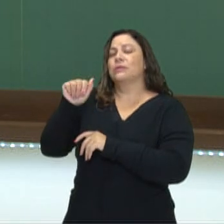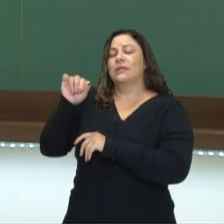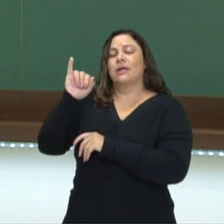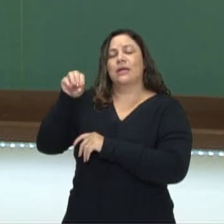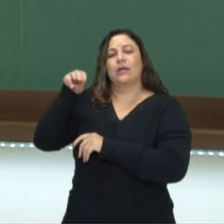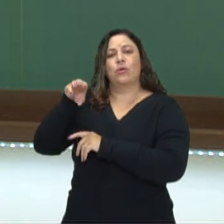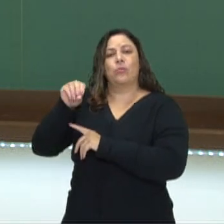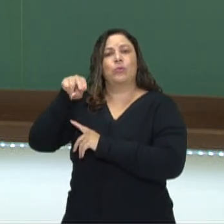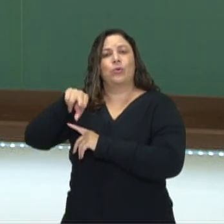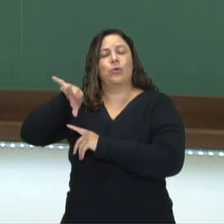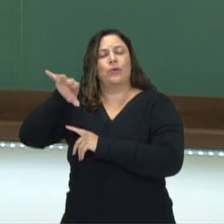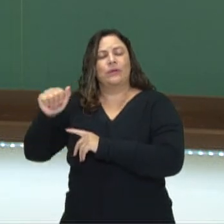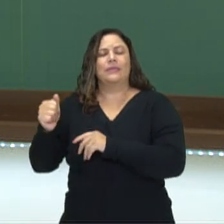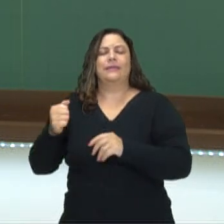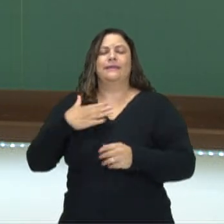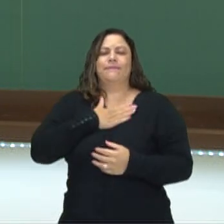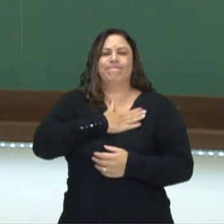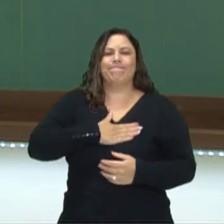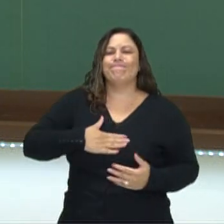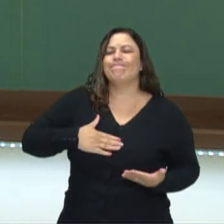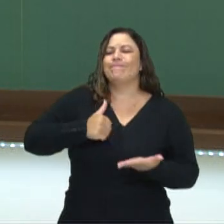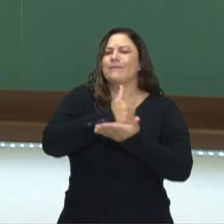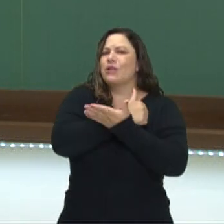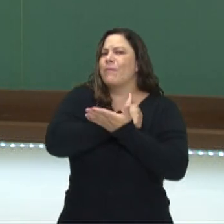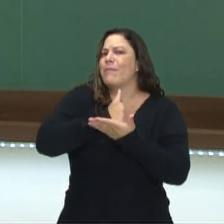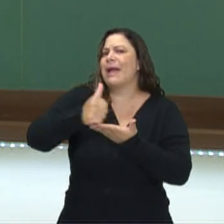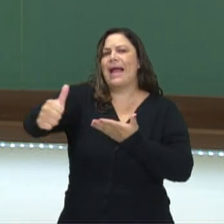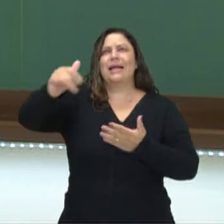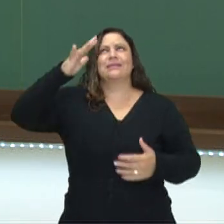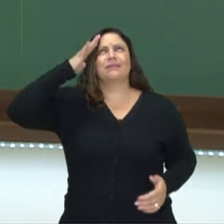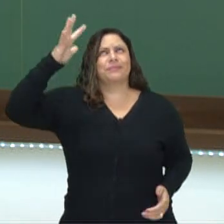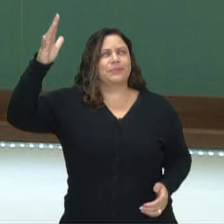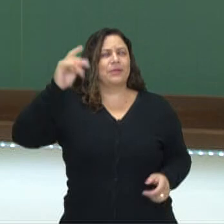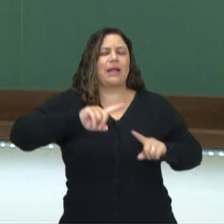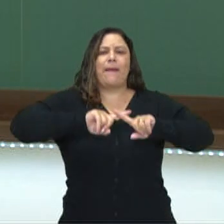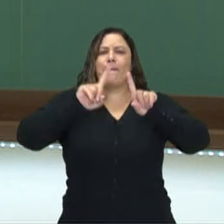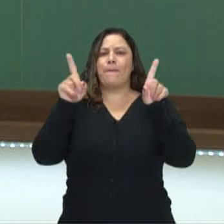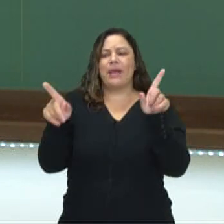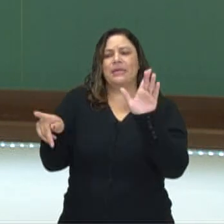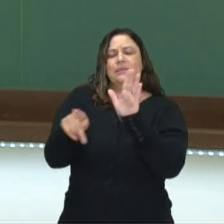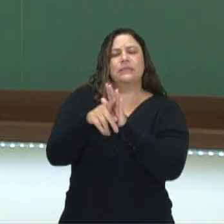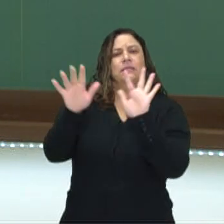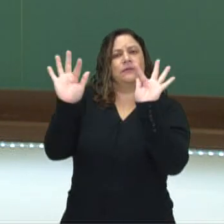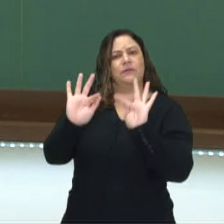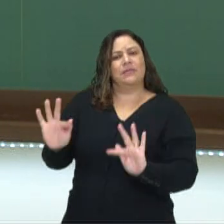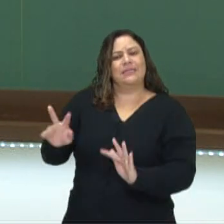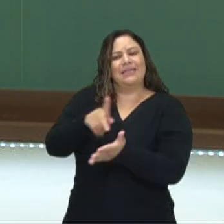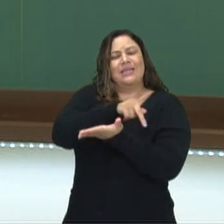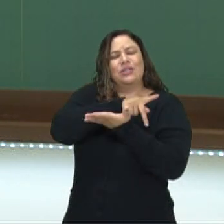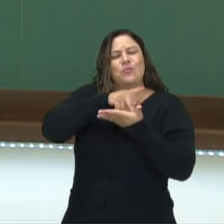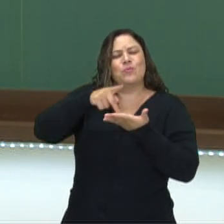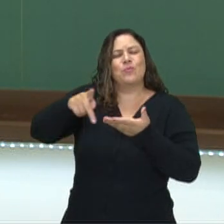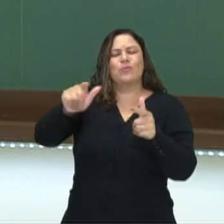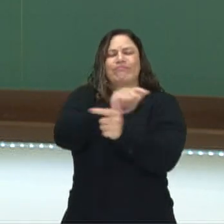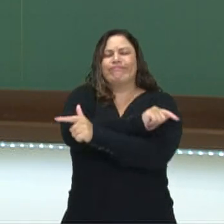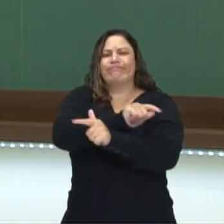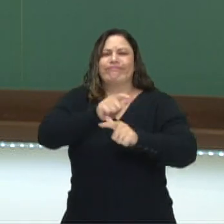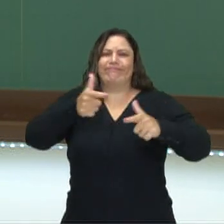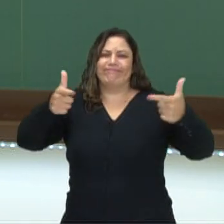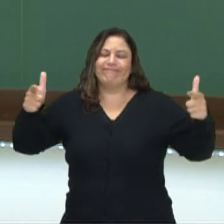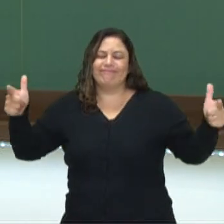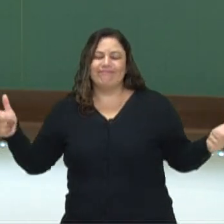passageiro, é efêmero, é ilusório. Já a felicidade é algo muito mais amplo, muito mais